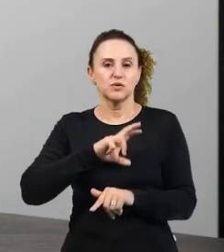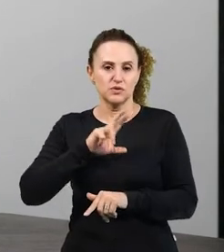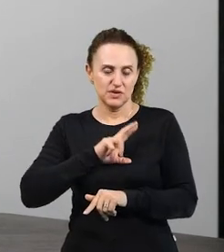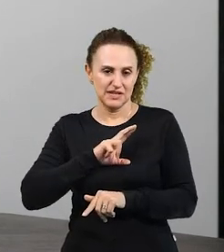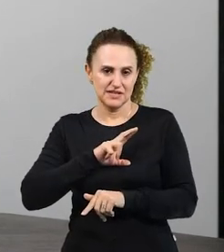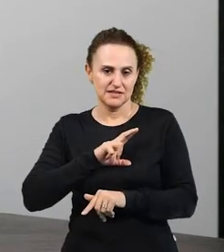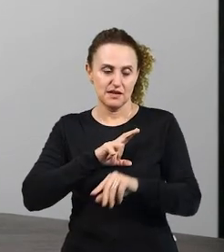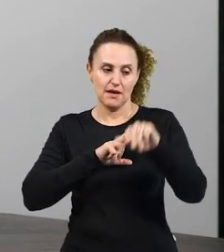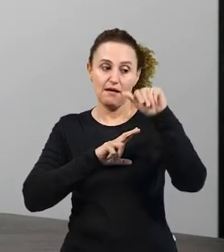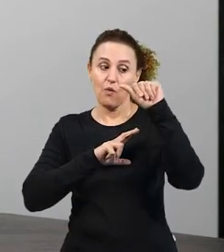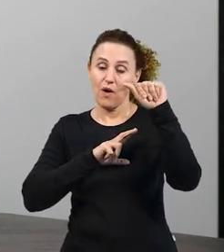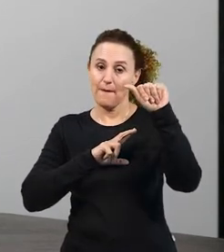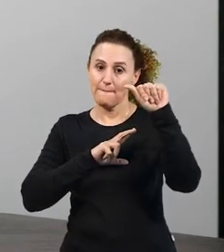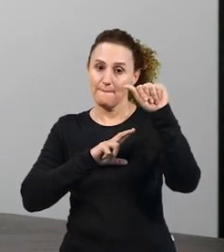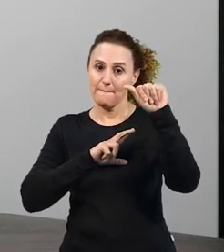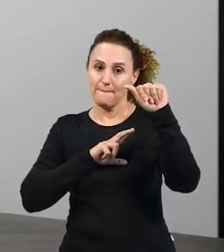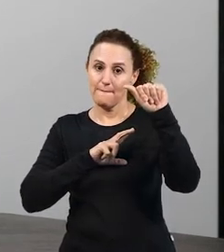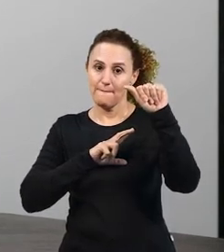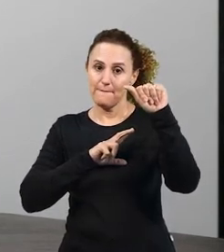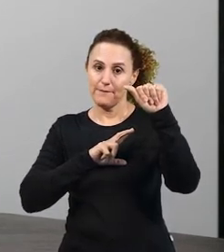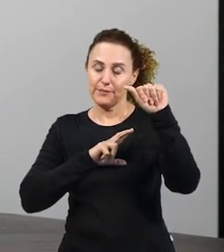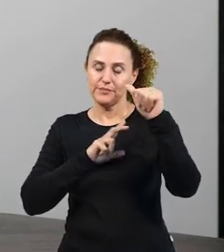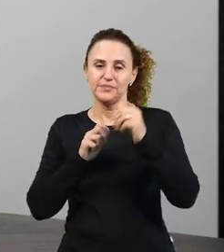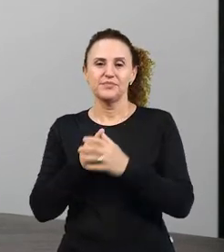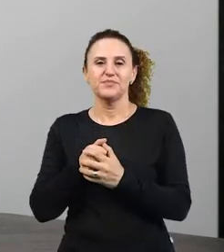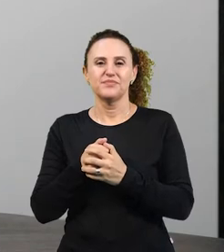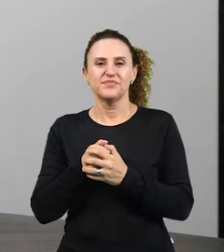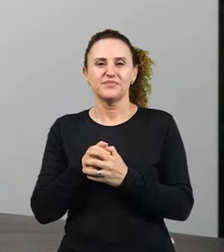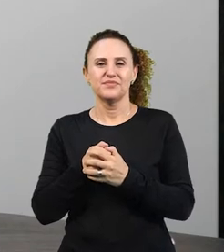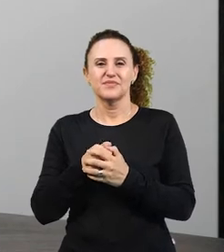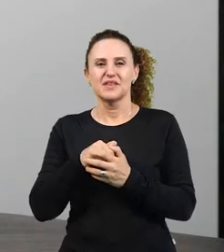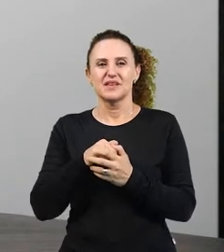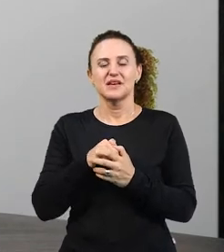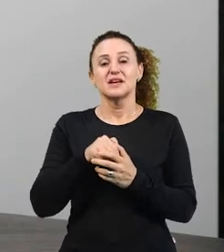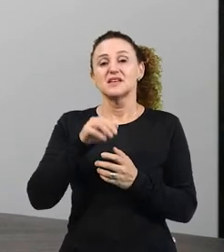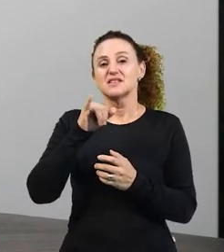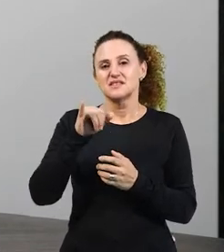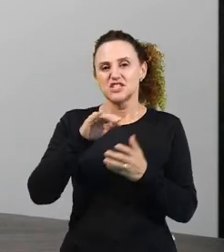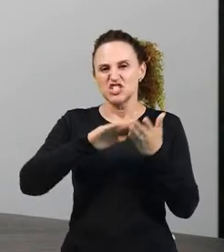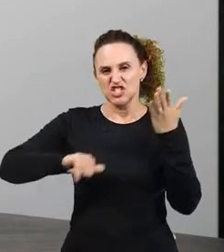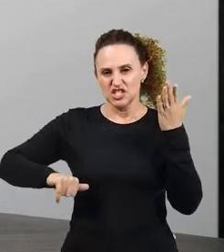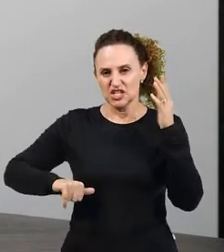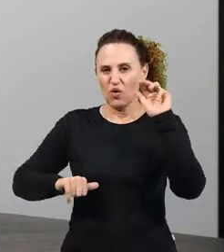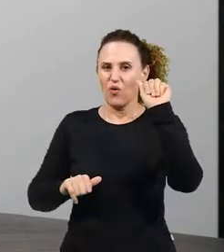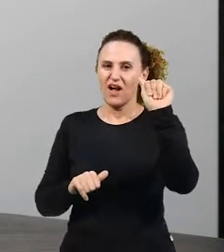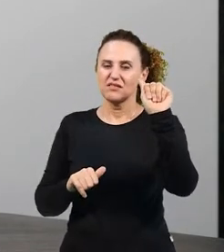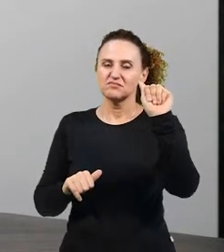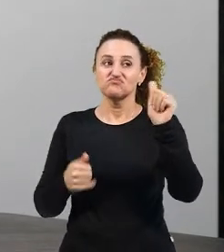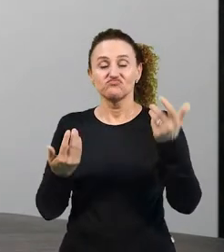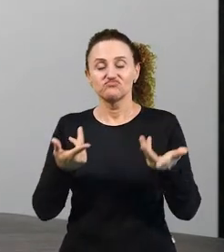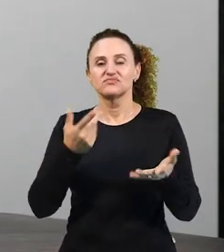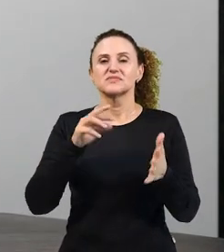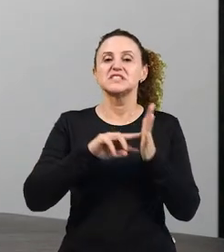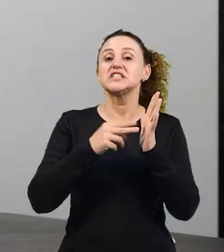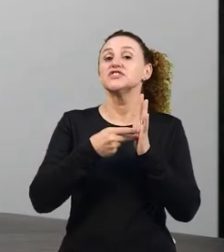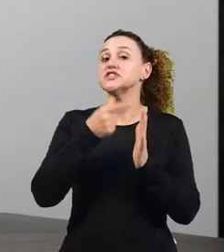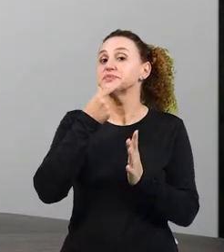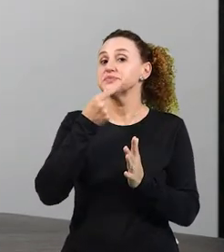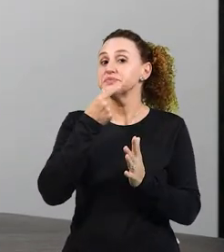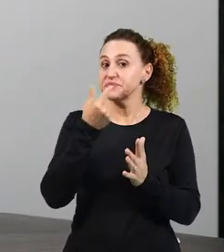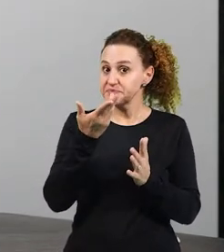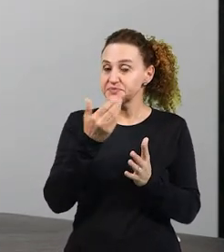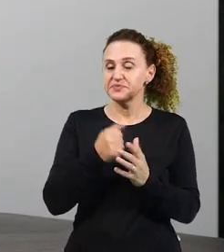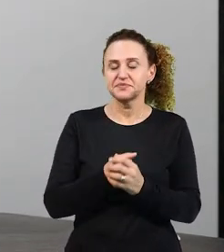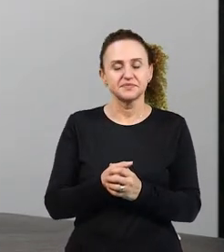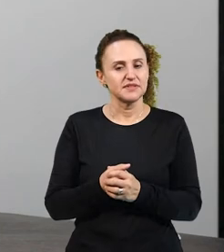do A. A ausência fica sendo gênero masculina, tá? Isso quando a gente consegue